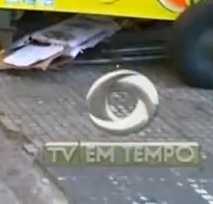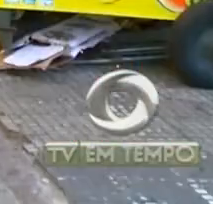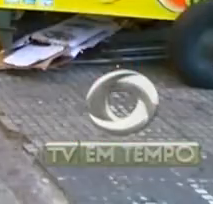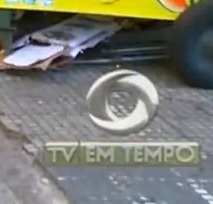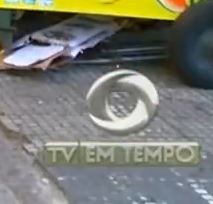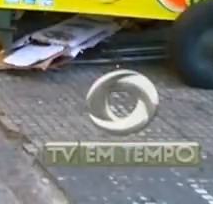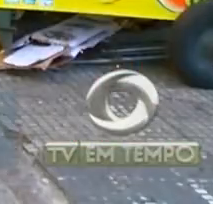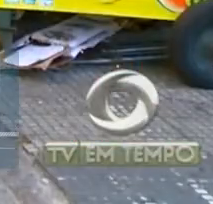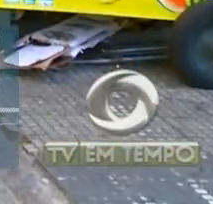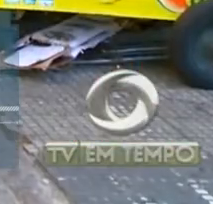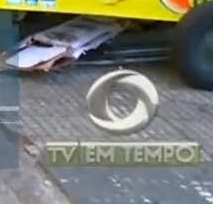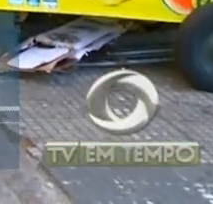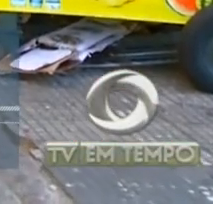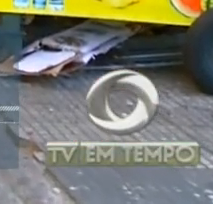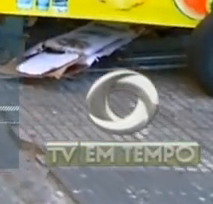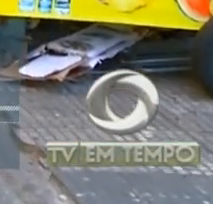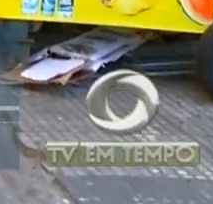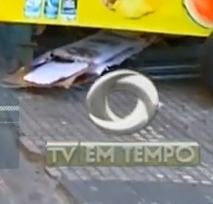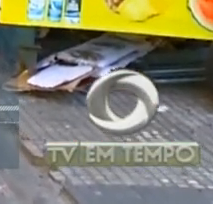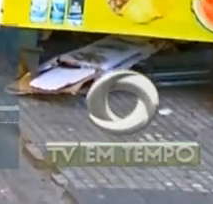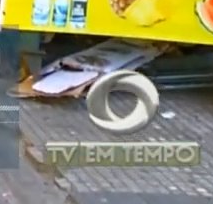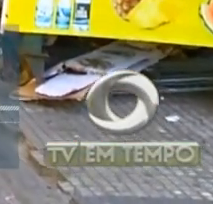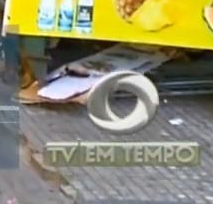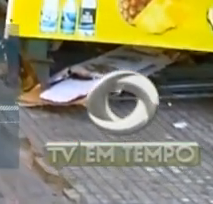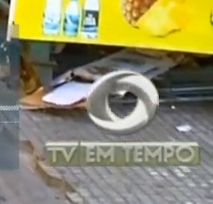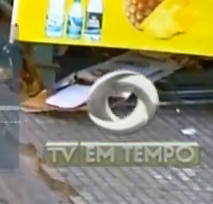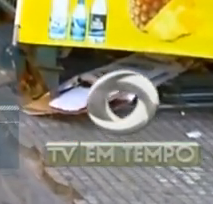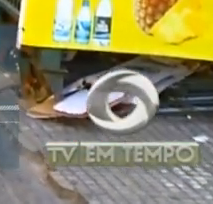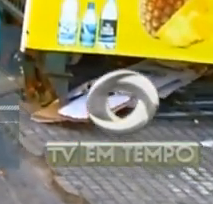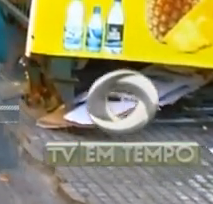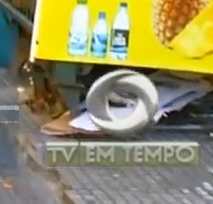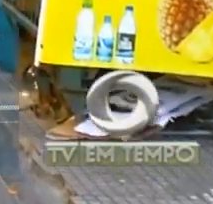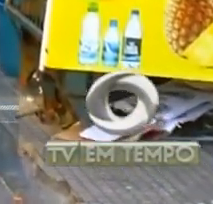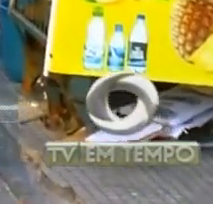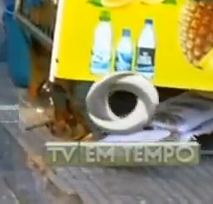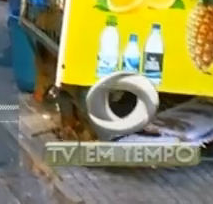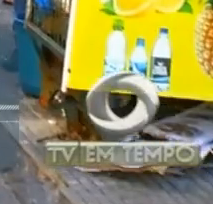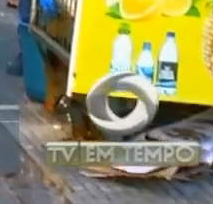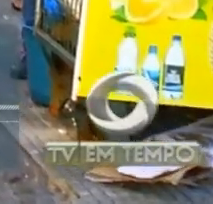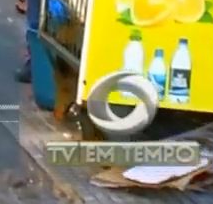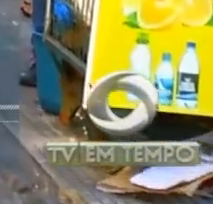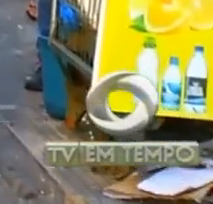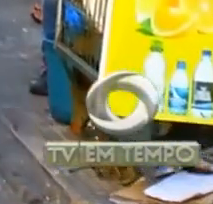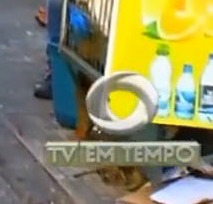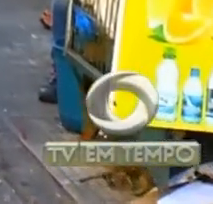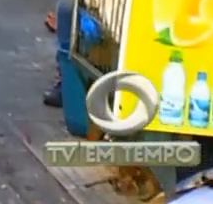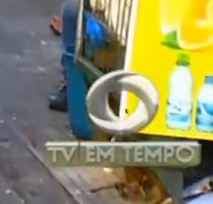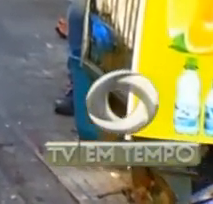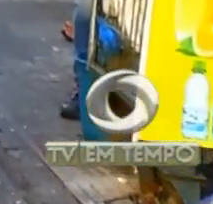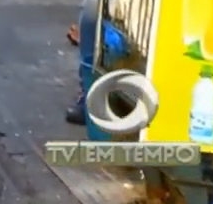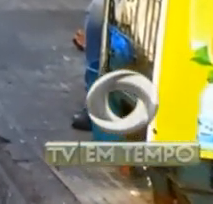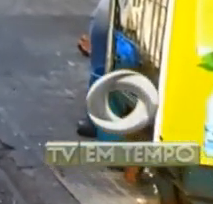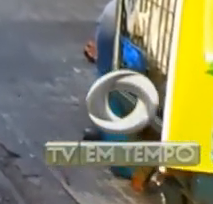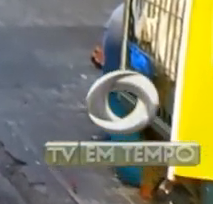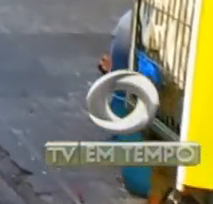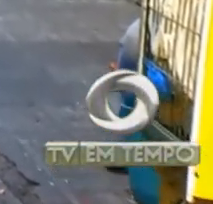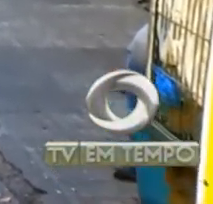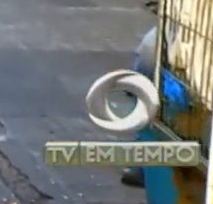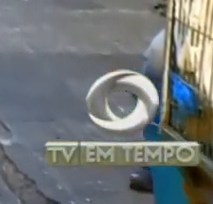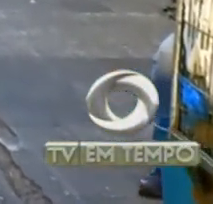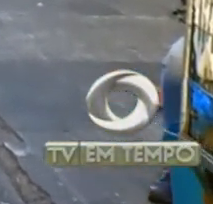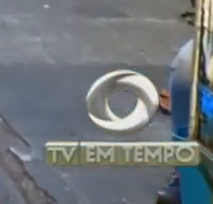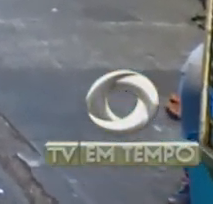Seja no mercado formal ou informal, o desafio de empreender é grande. E muitos ficam pelo caminho,